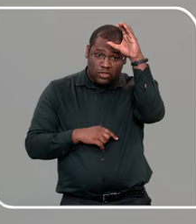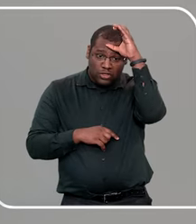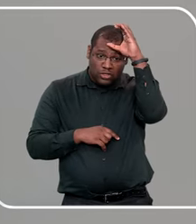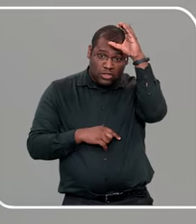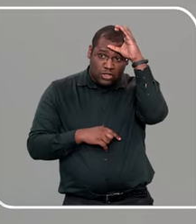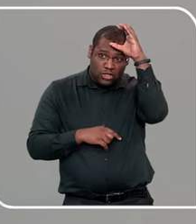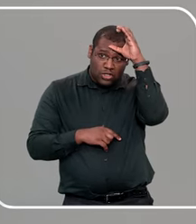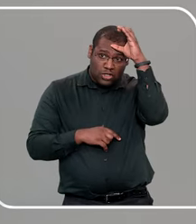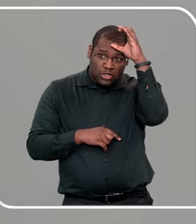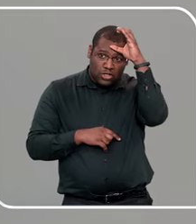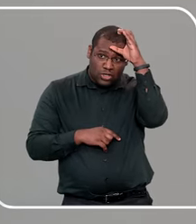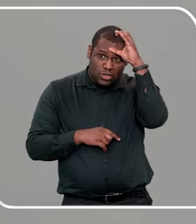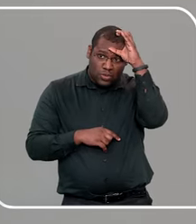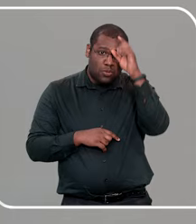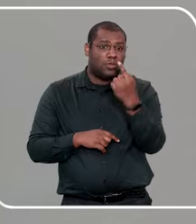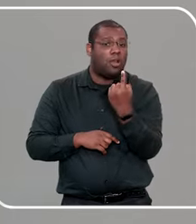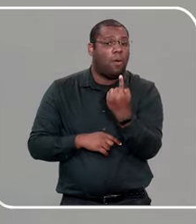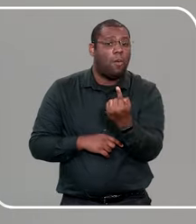sentir especial,